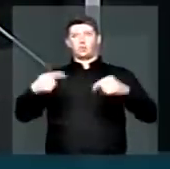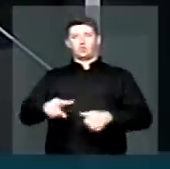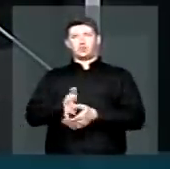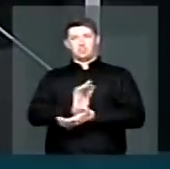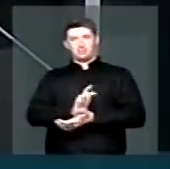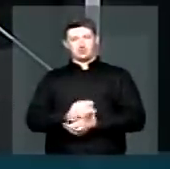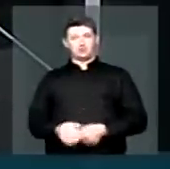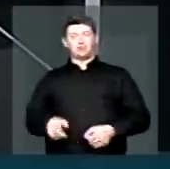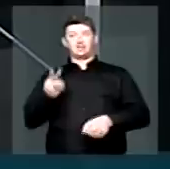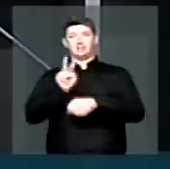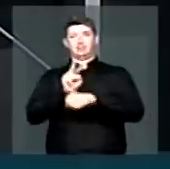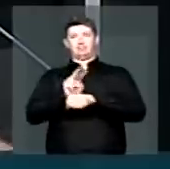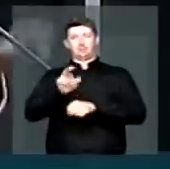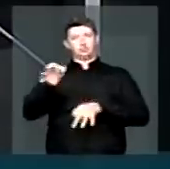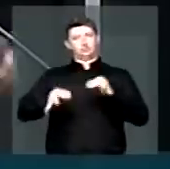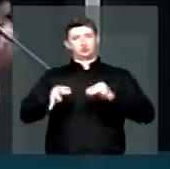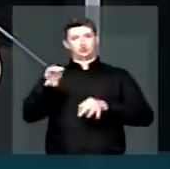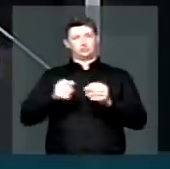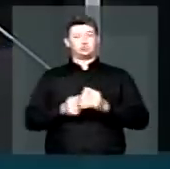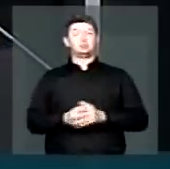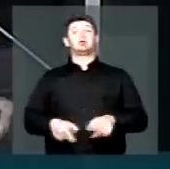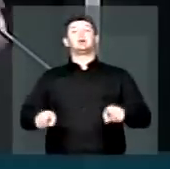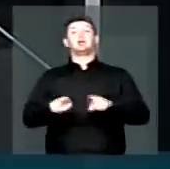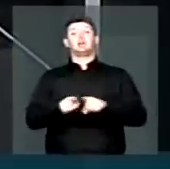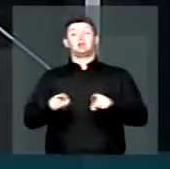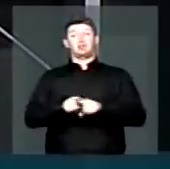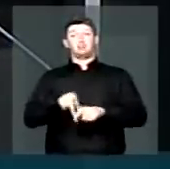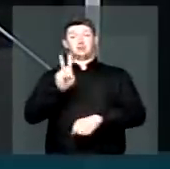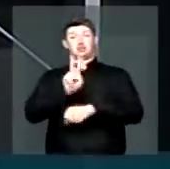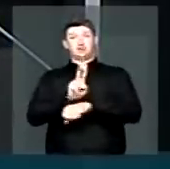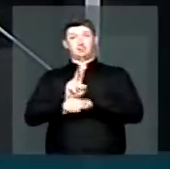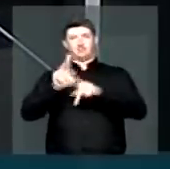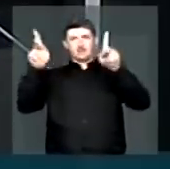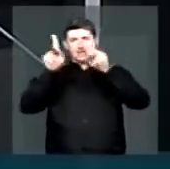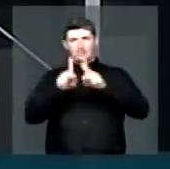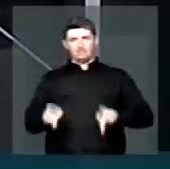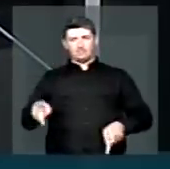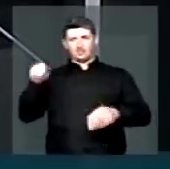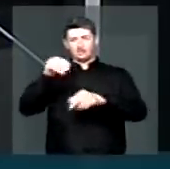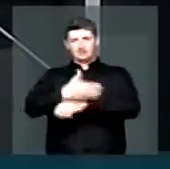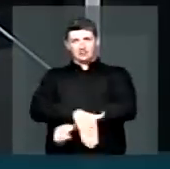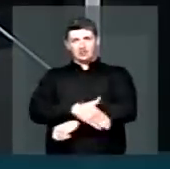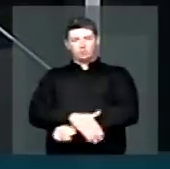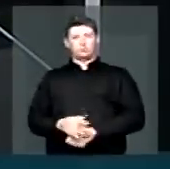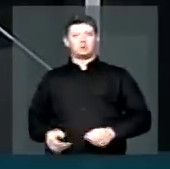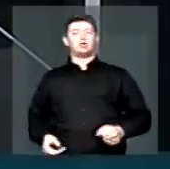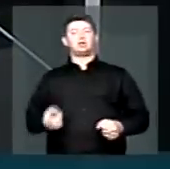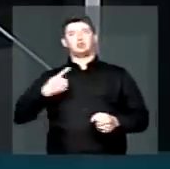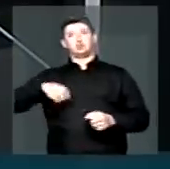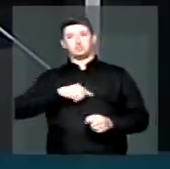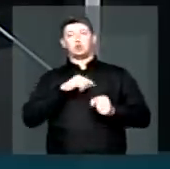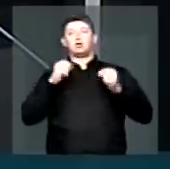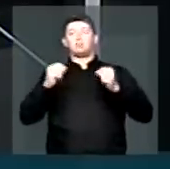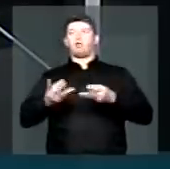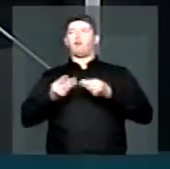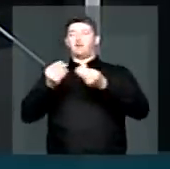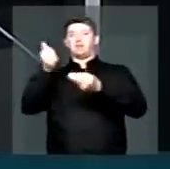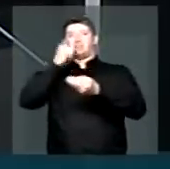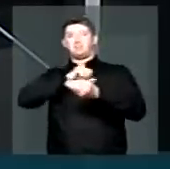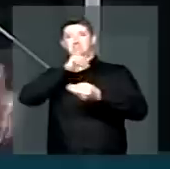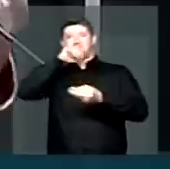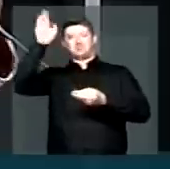da defesa da justiça e da defesa da paz nas ruas que nós podemos dar às mães